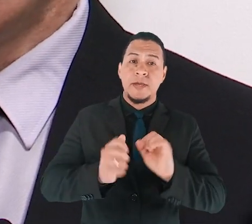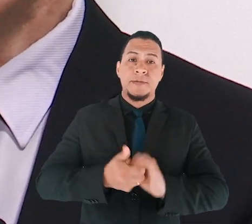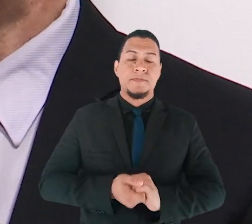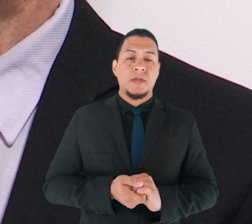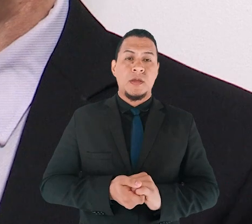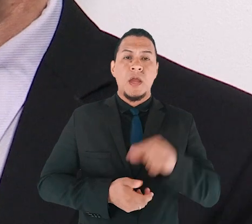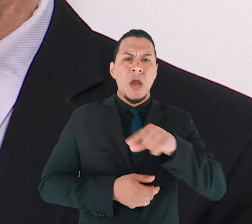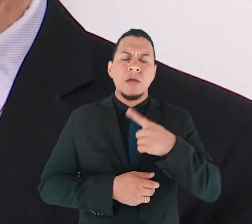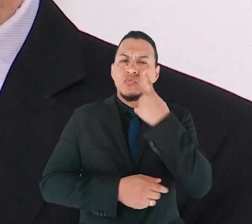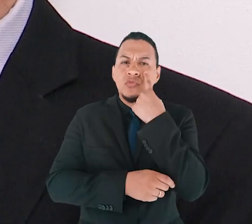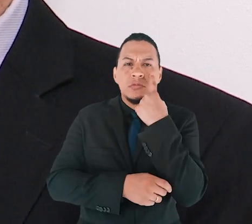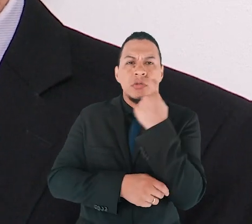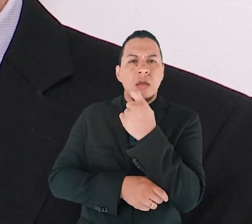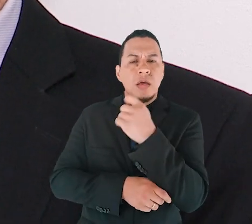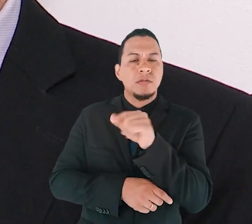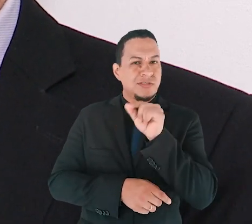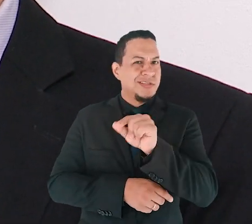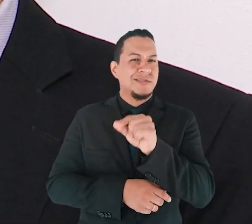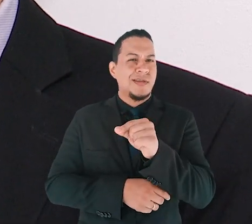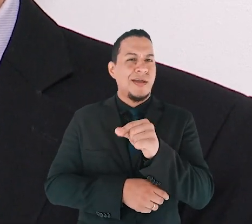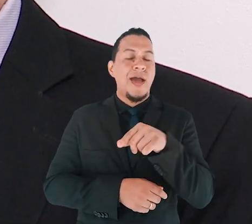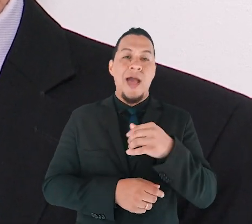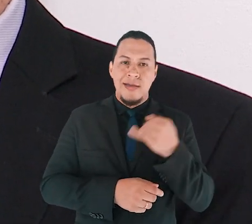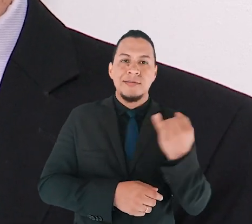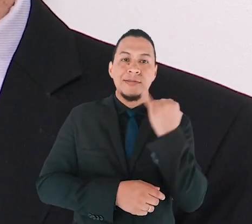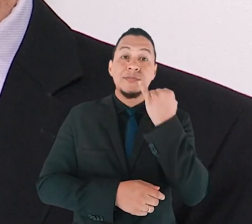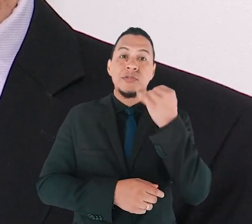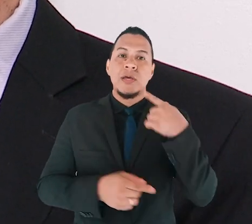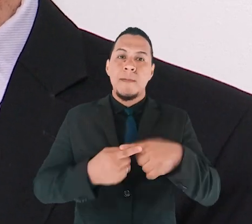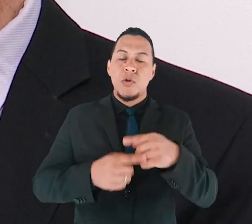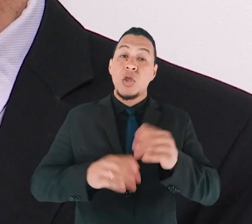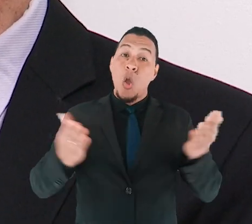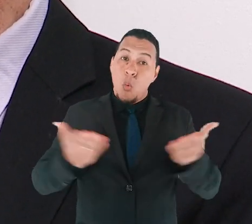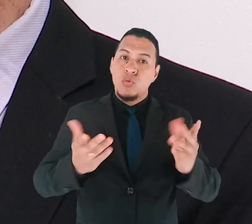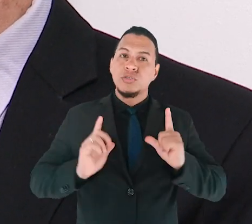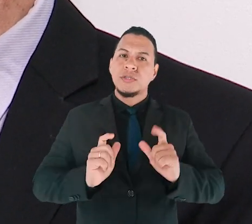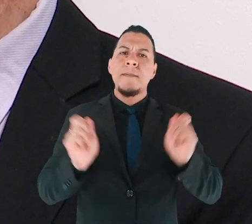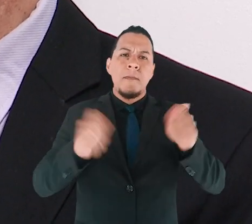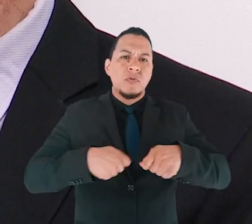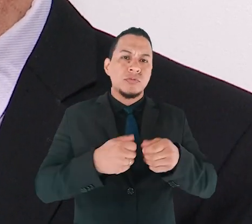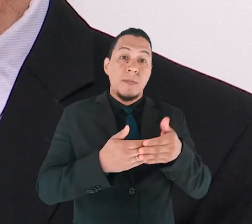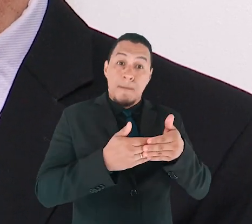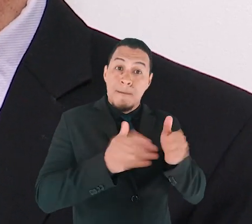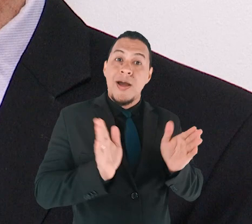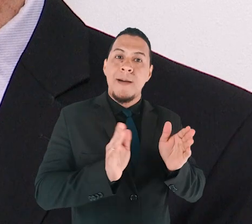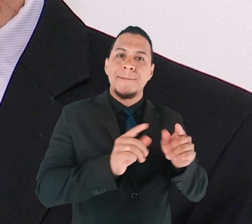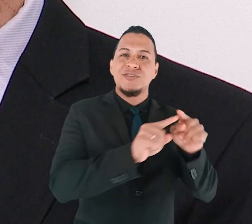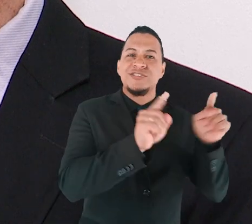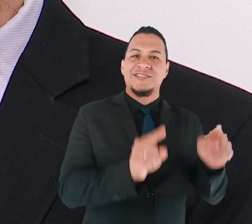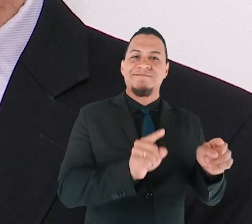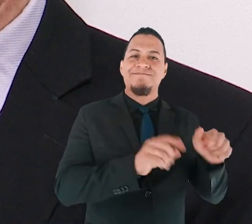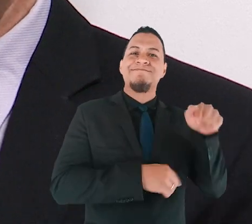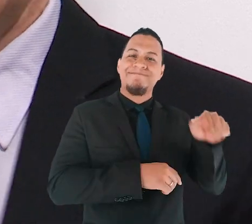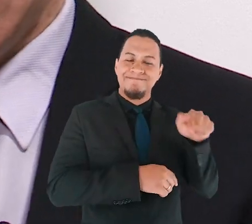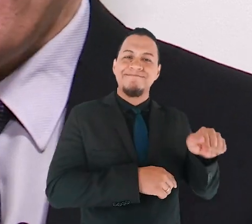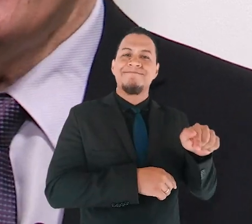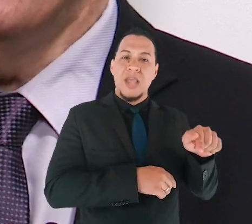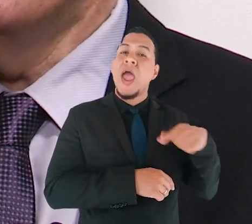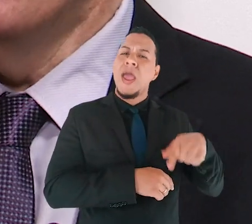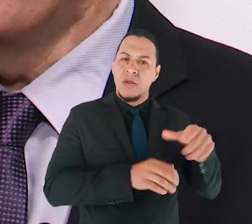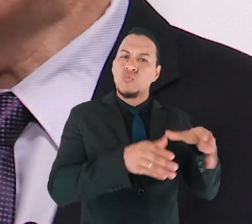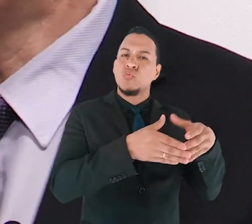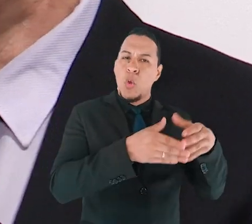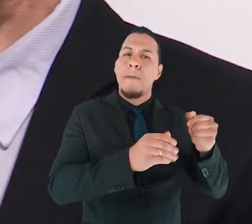E o interesse, é interessante. Eu acho que hoje tem uma abertura muito maior para os servidores. Eles participam